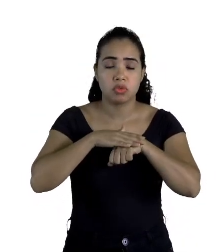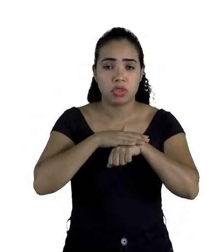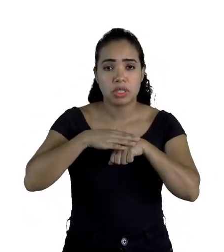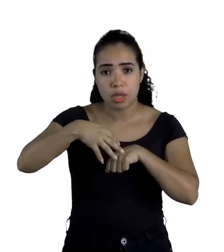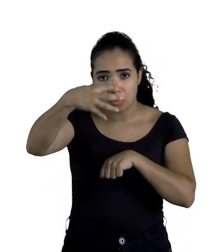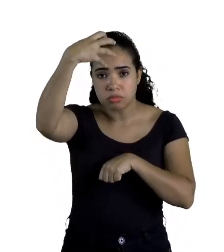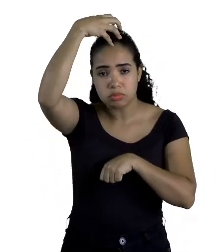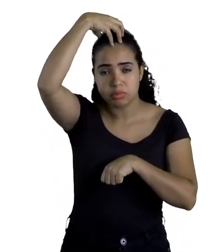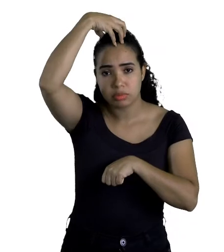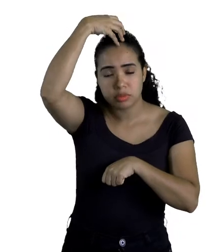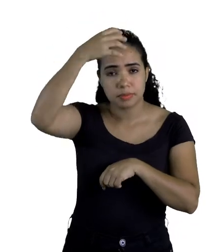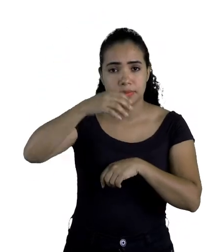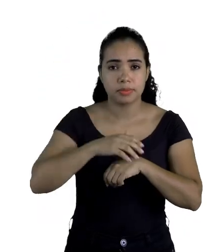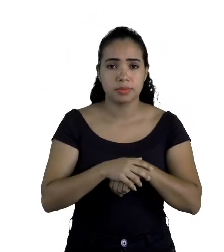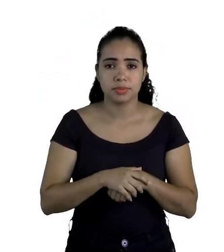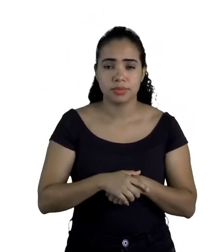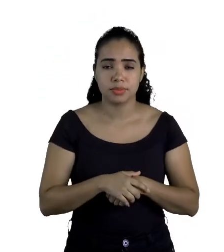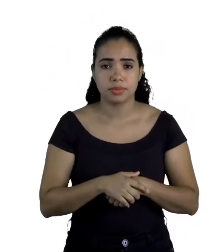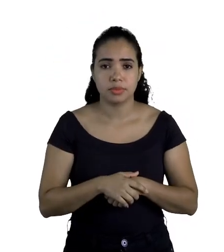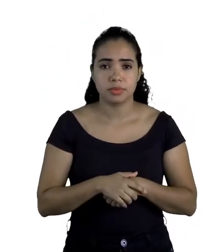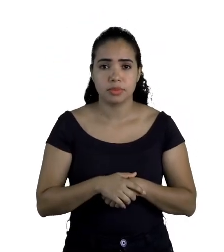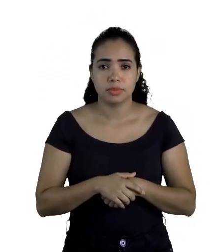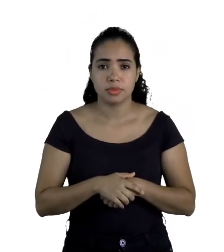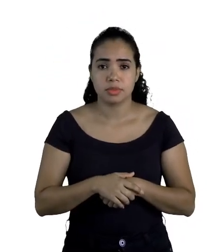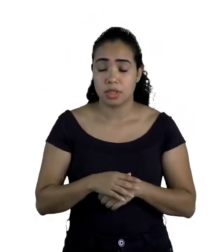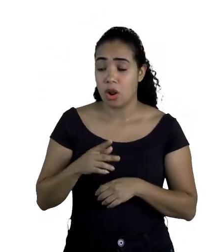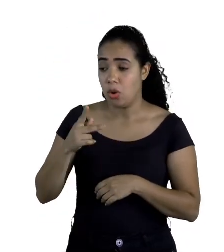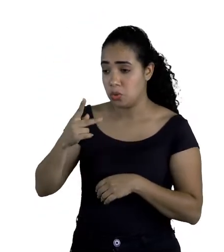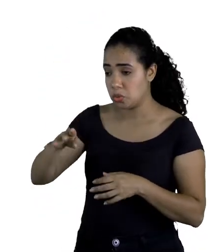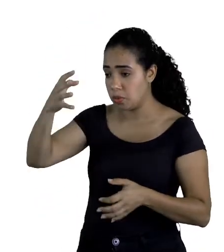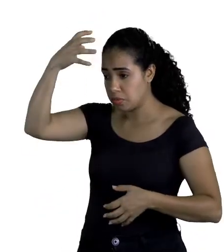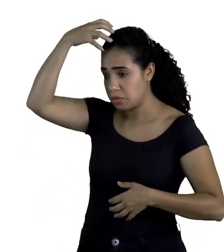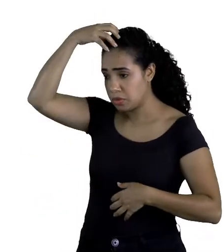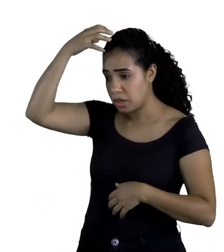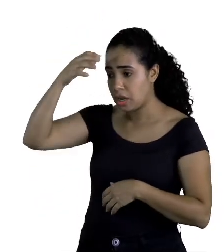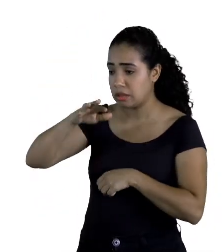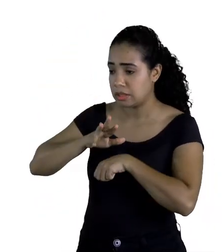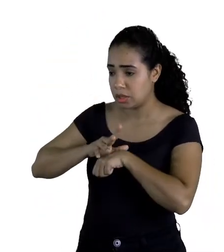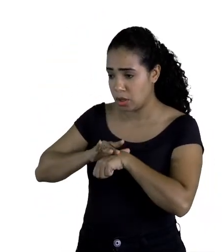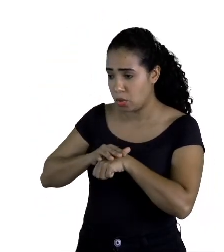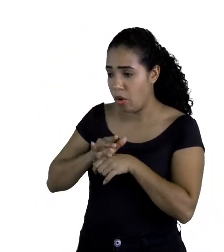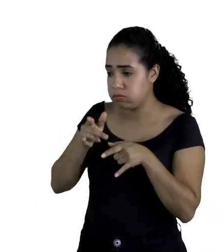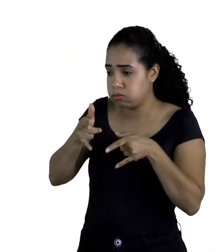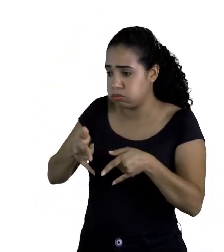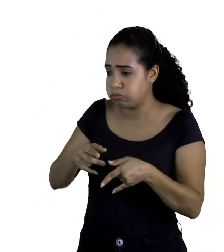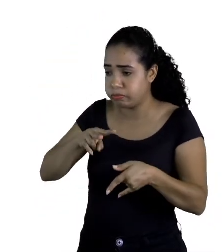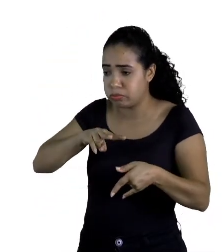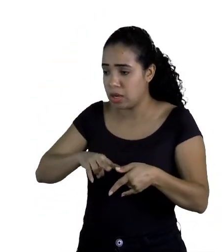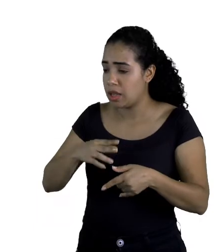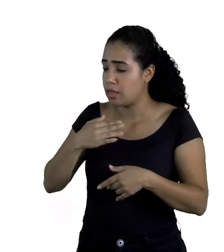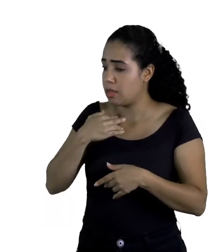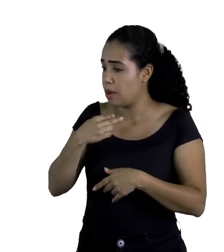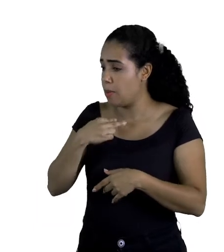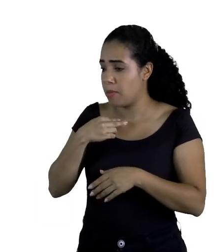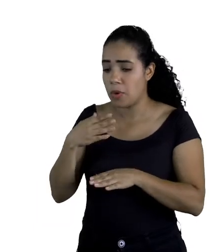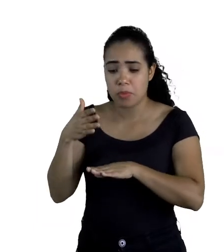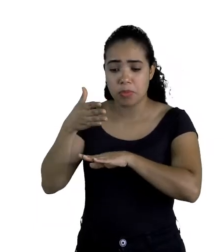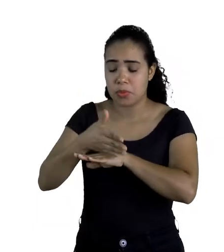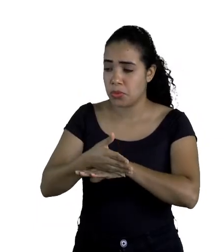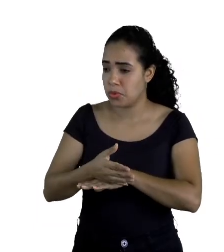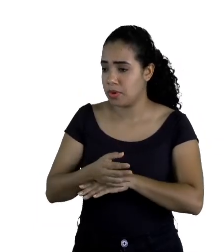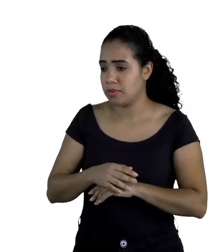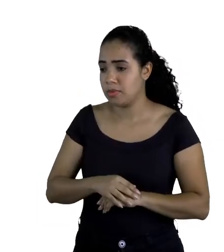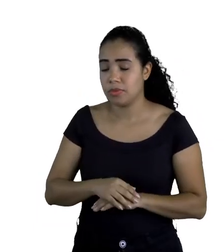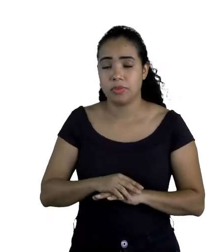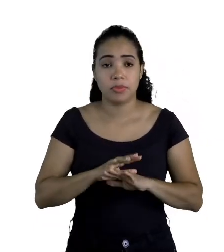real majestade. Sua real majestade está acamado e não pode atender pessoa alguma, respondeu o